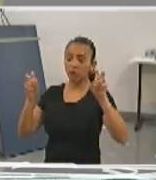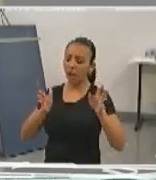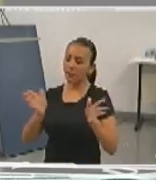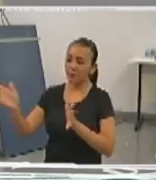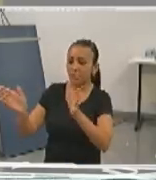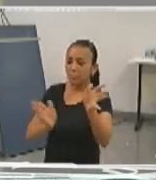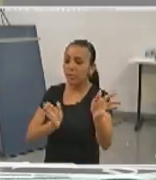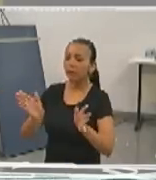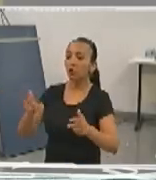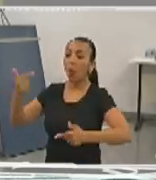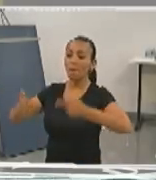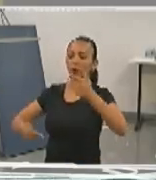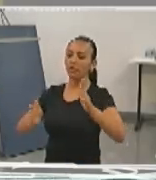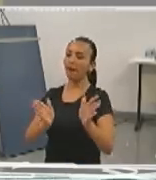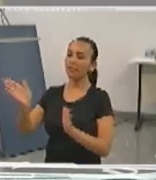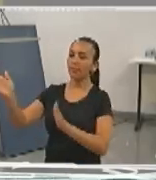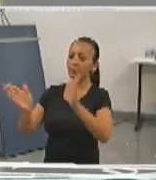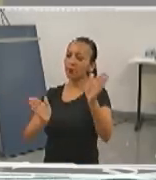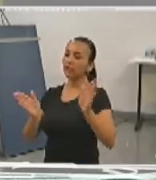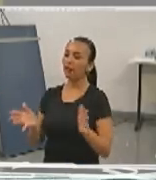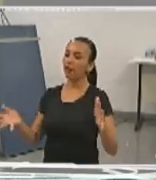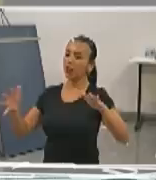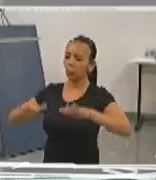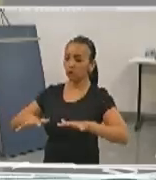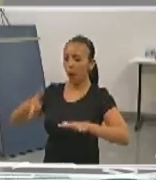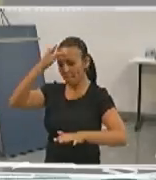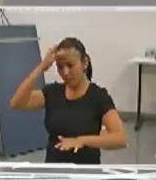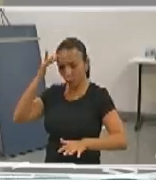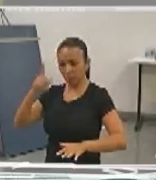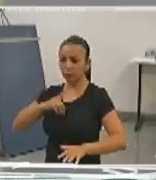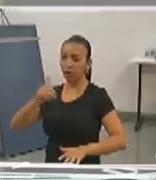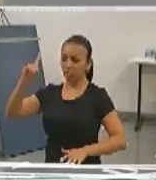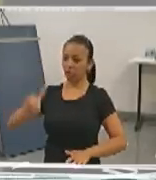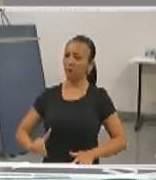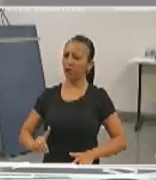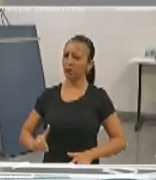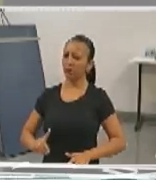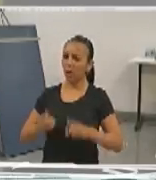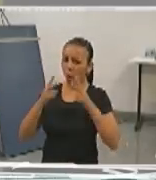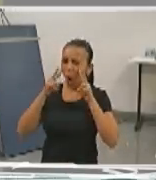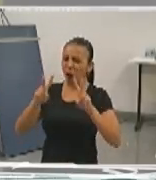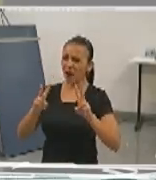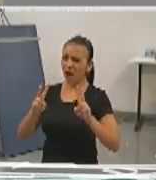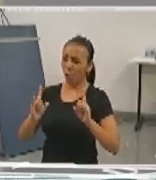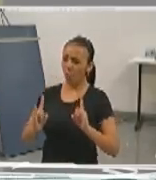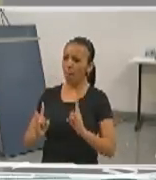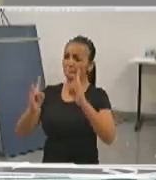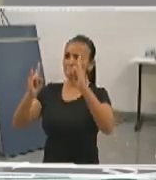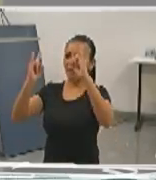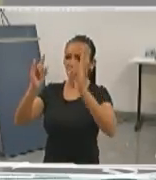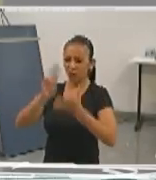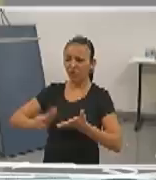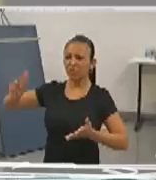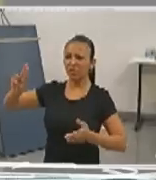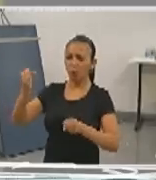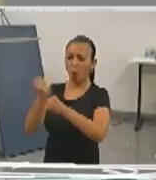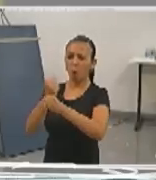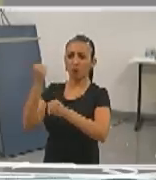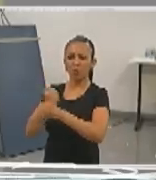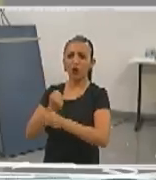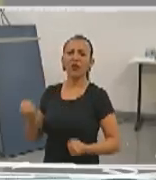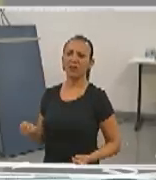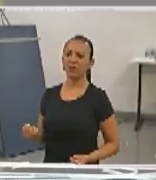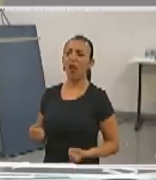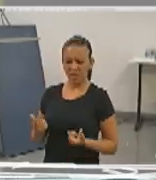uma política da universidade, inclusão de pessoas com deficiência. Olhe os prédios da universidade como foram construídos, e com muito